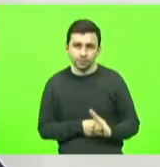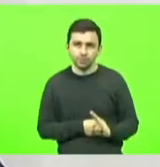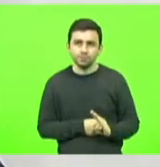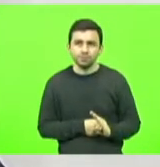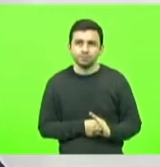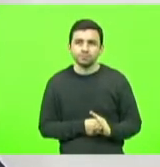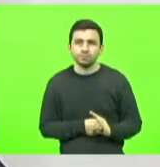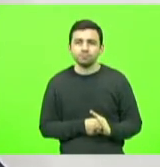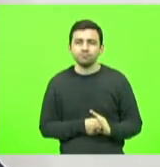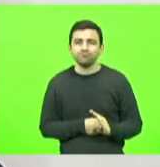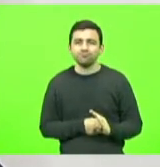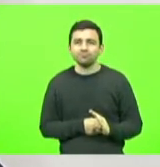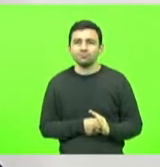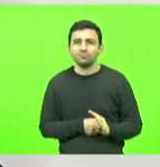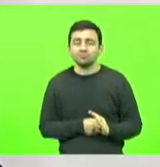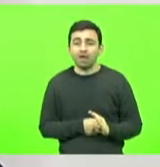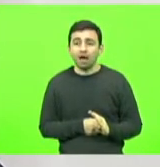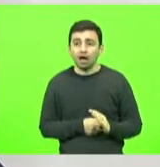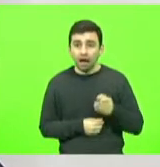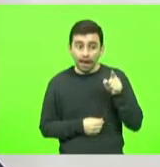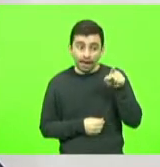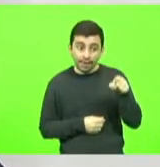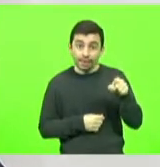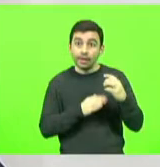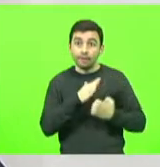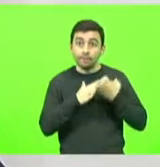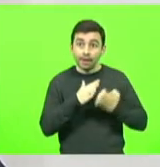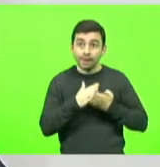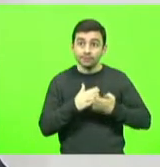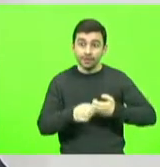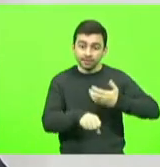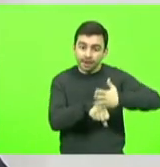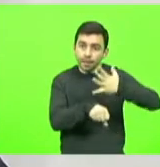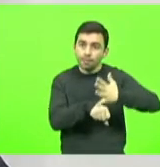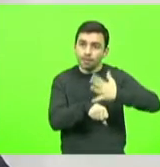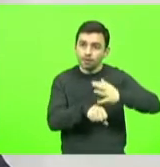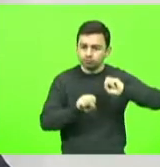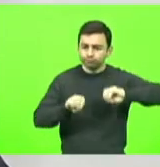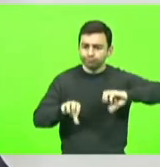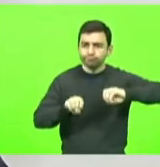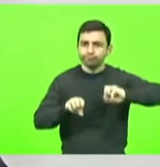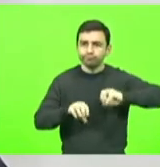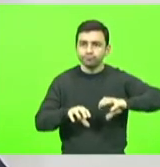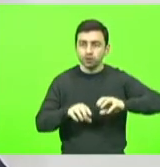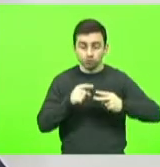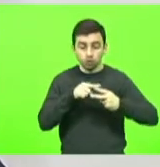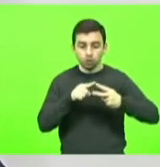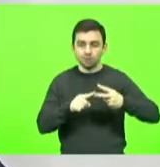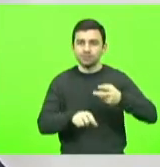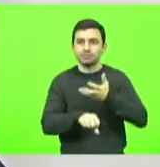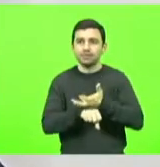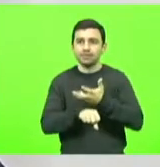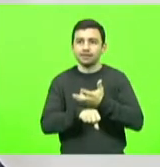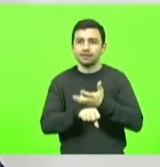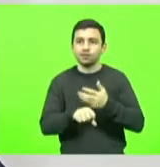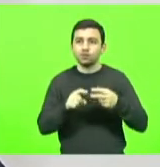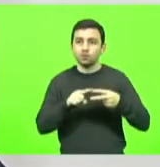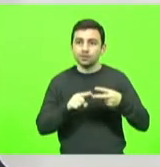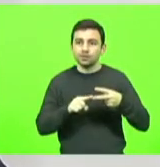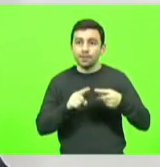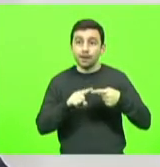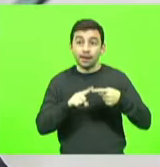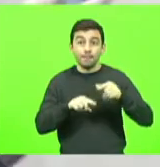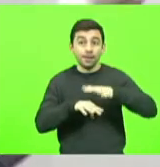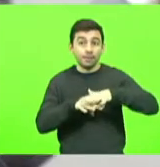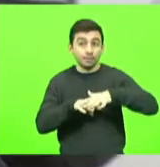a própria empresa fazia o treinamento em duas disciplinas, matemática